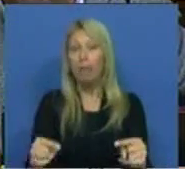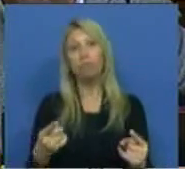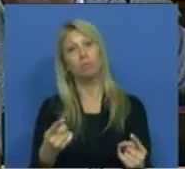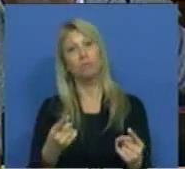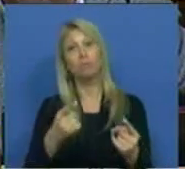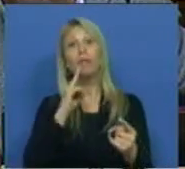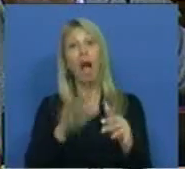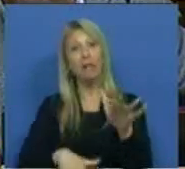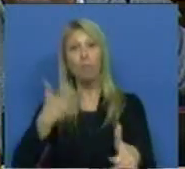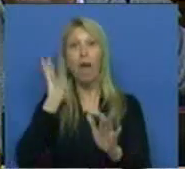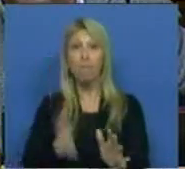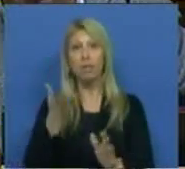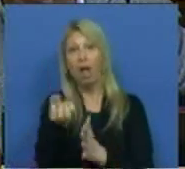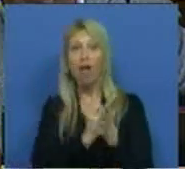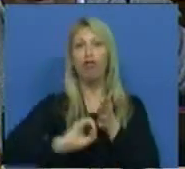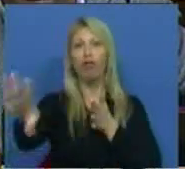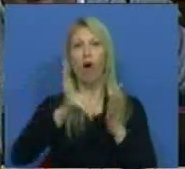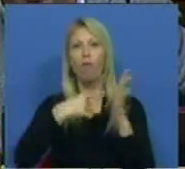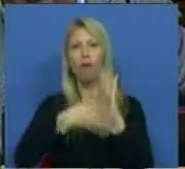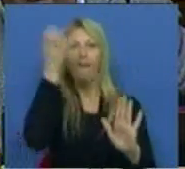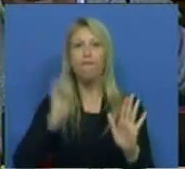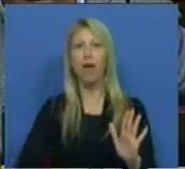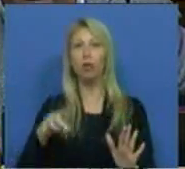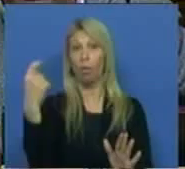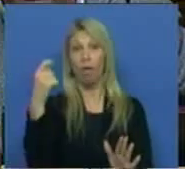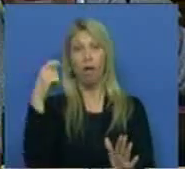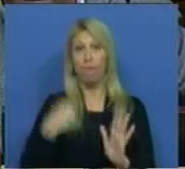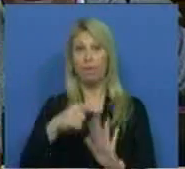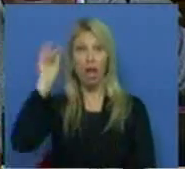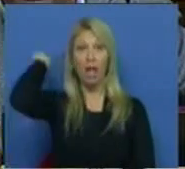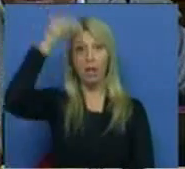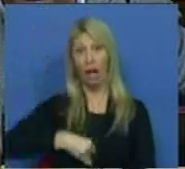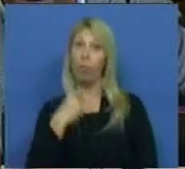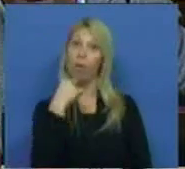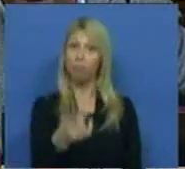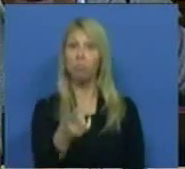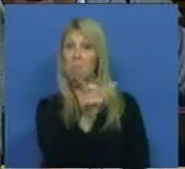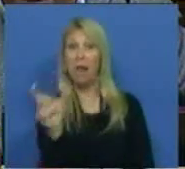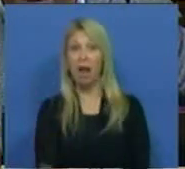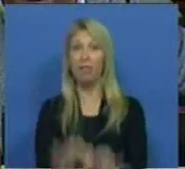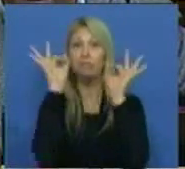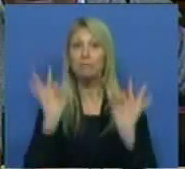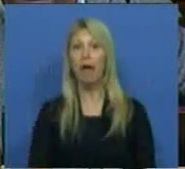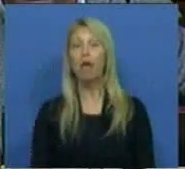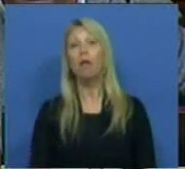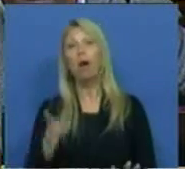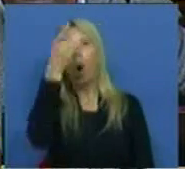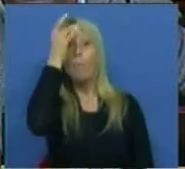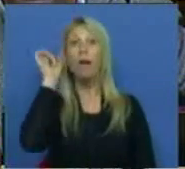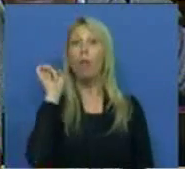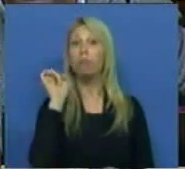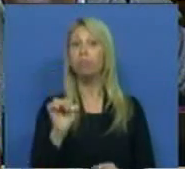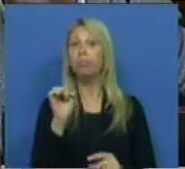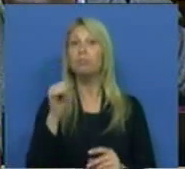este veto ao Presidente da República e, utilizando as suas próprias palavras, segundo a opinião colhida